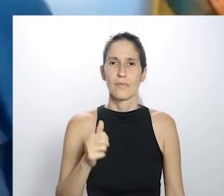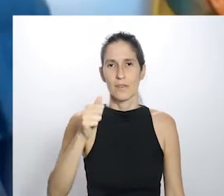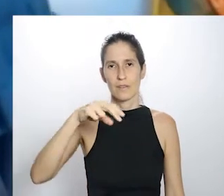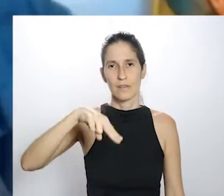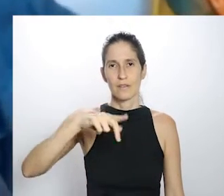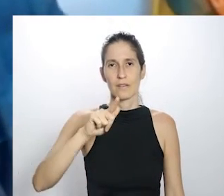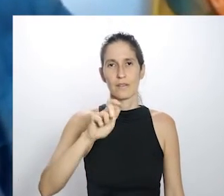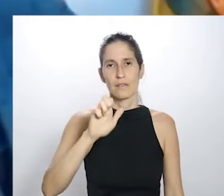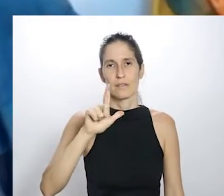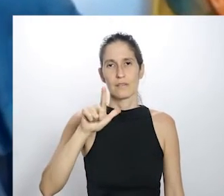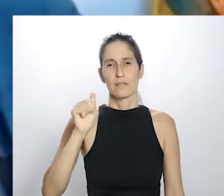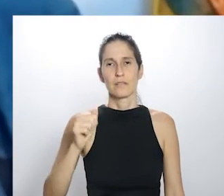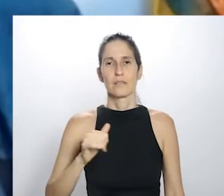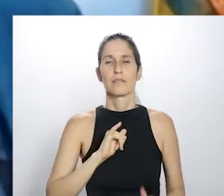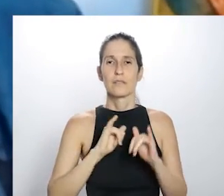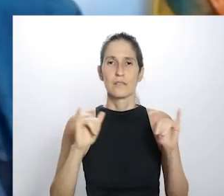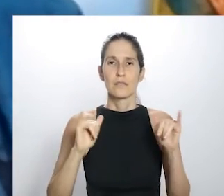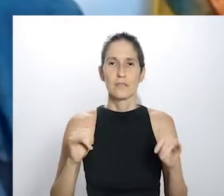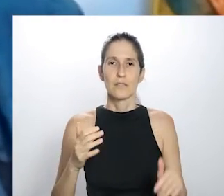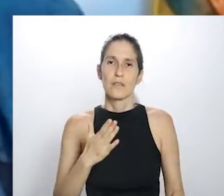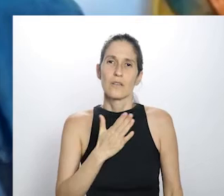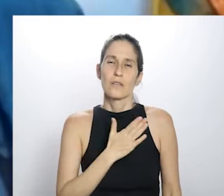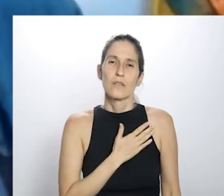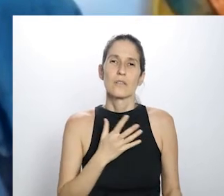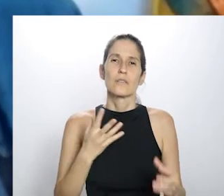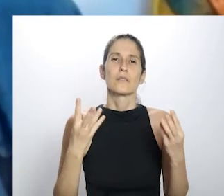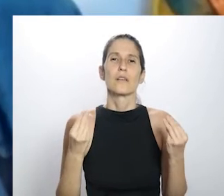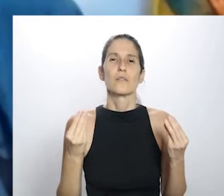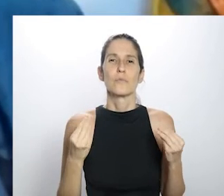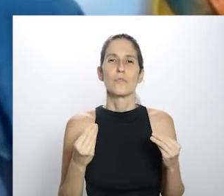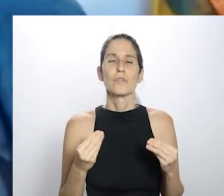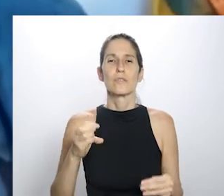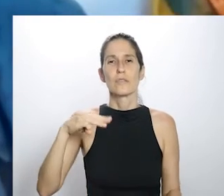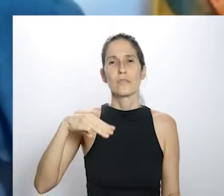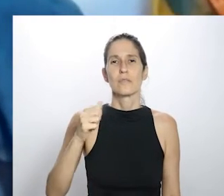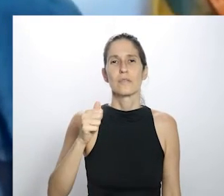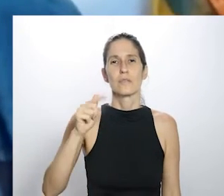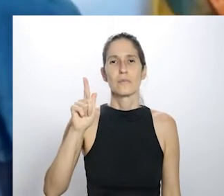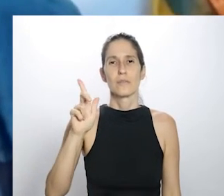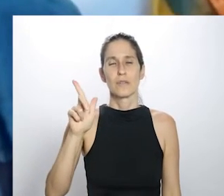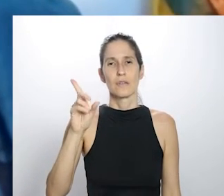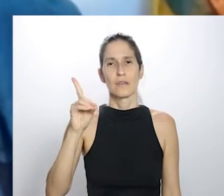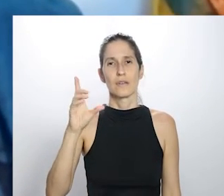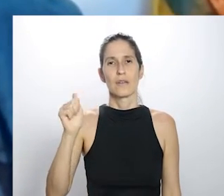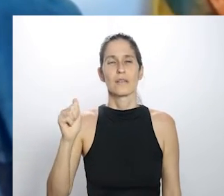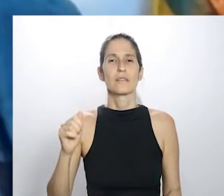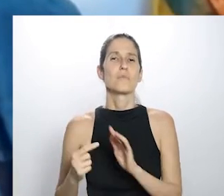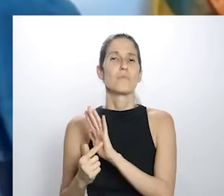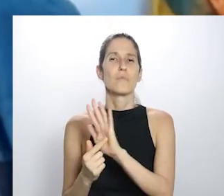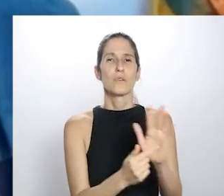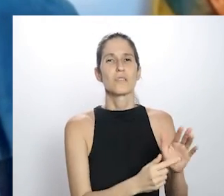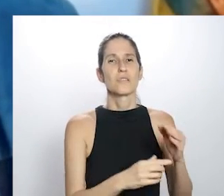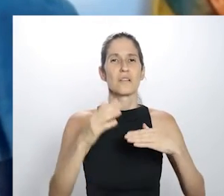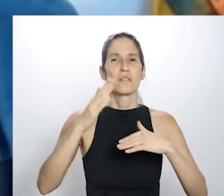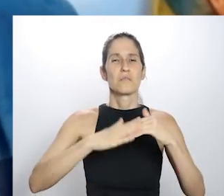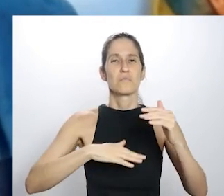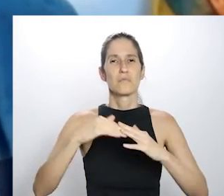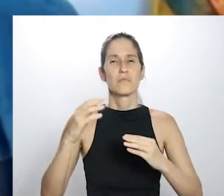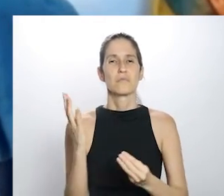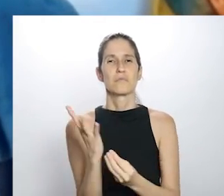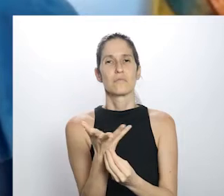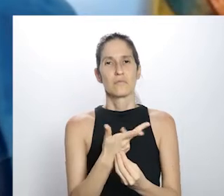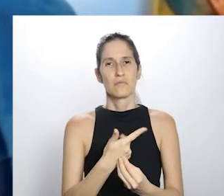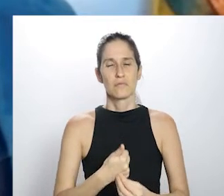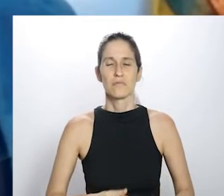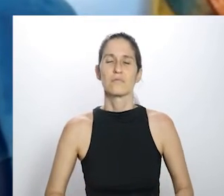Maravilhas, olha, Ângela Maria Pimenta diz, gostei muito da sugestão de Magda Pucci, de deixar aqui suas produções de